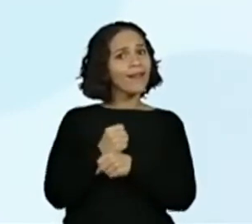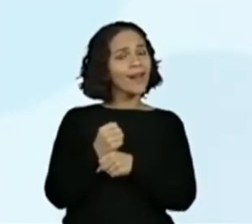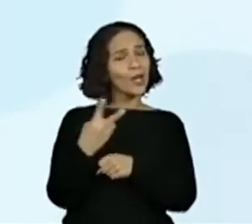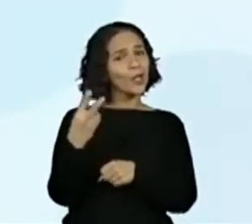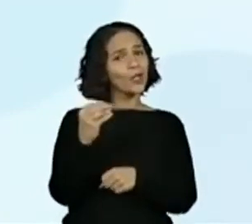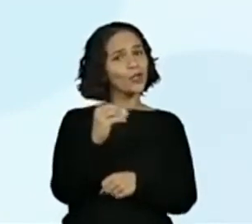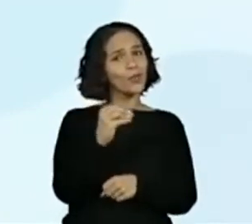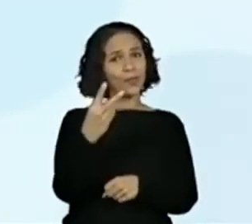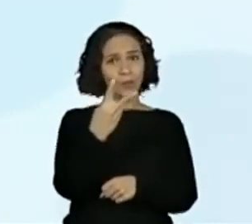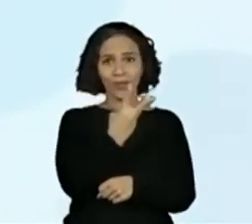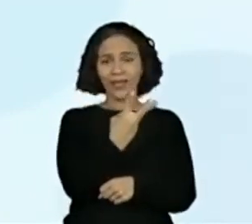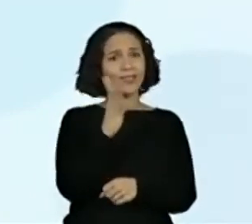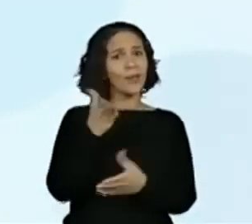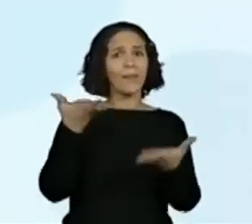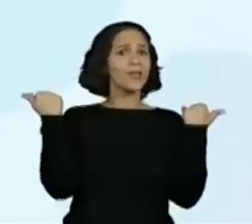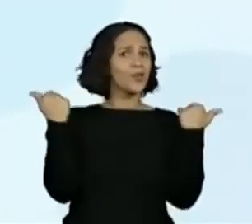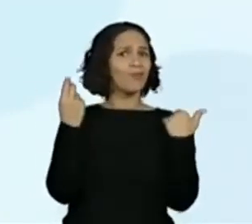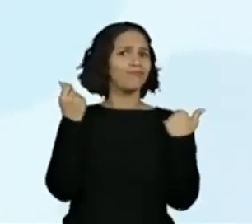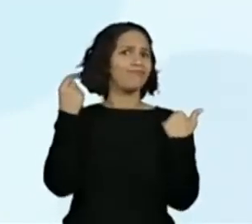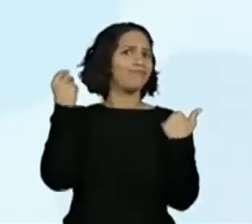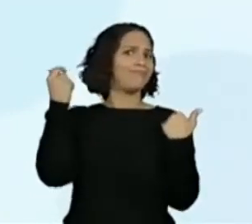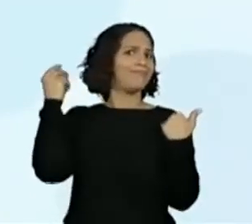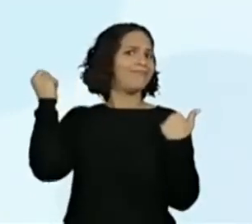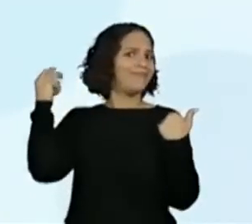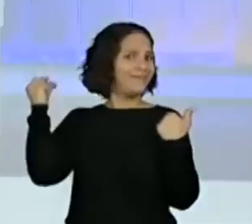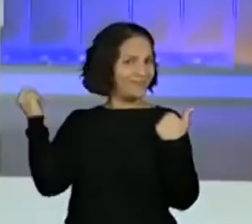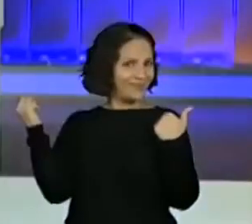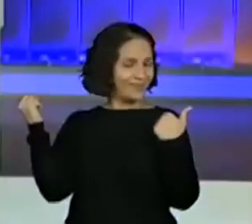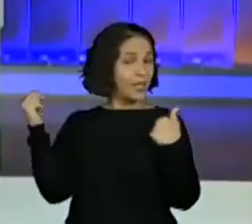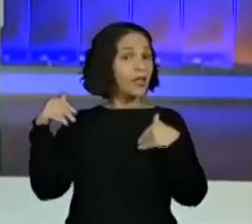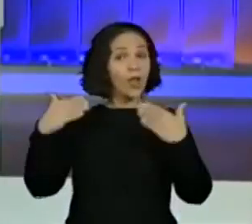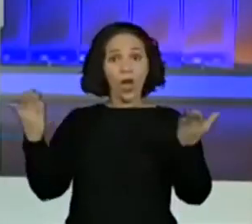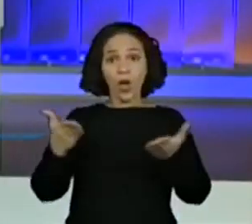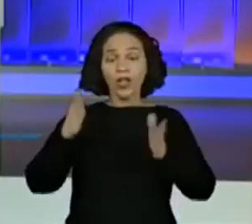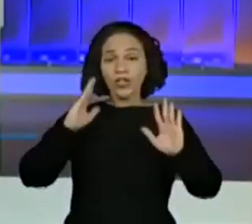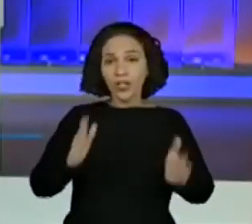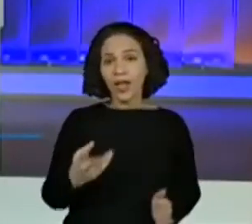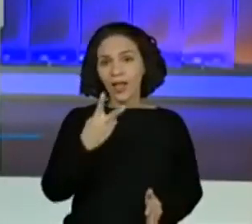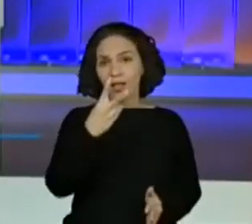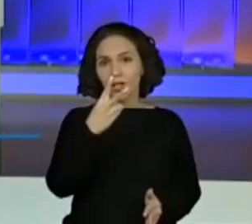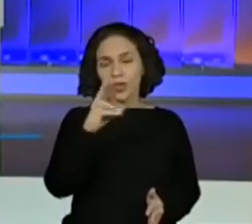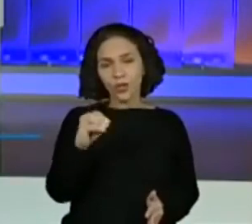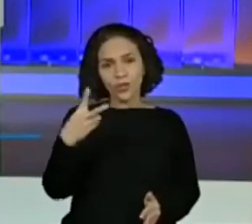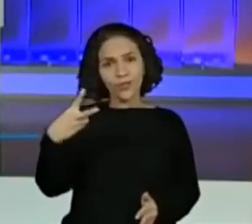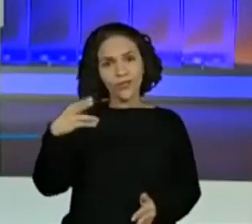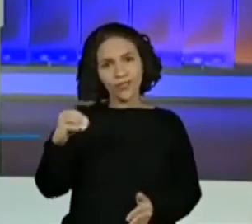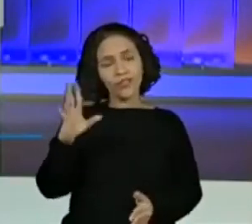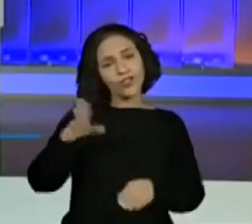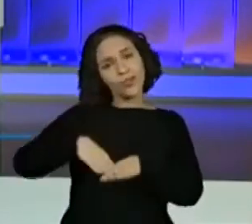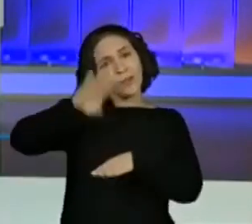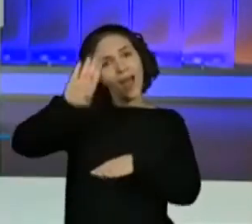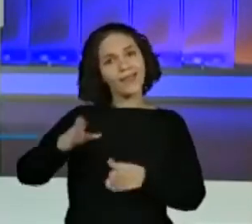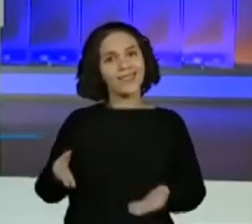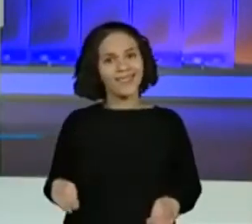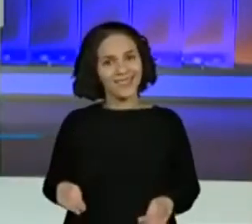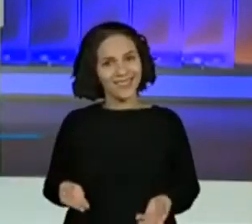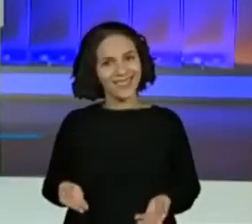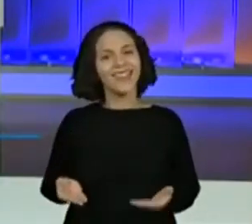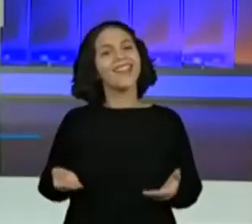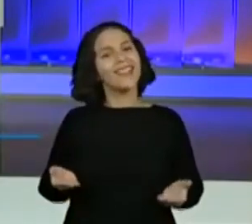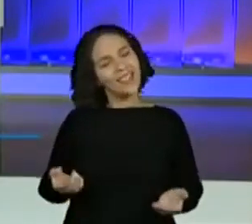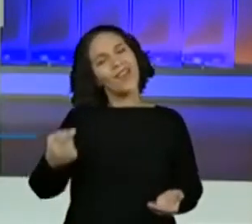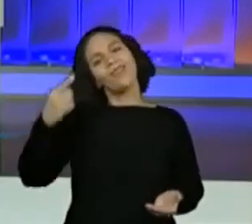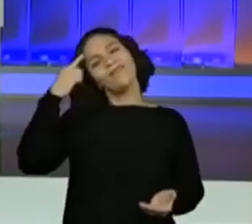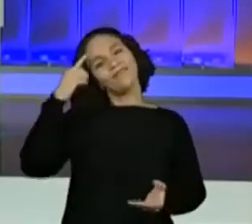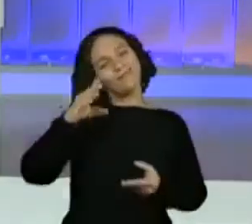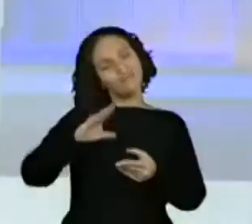2020. Então, já passamos de 100 anos, ok? Já passamos de 100 anos. Então, a resposta